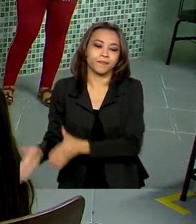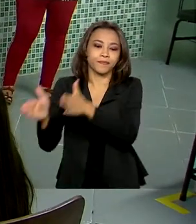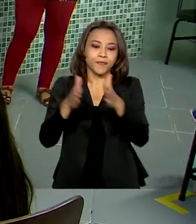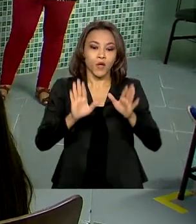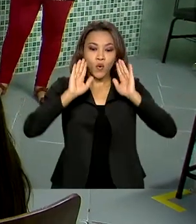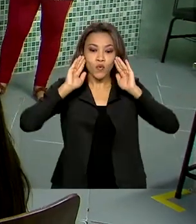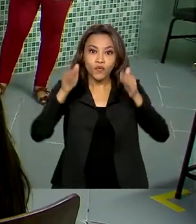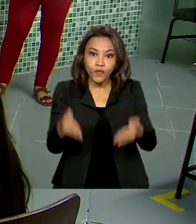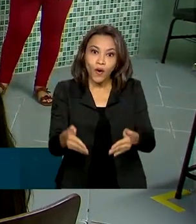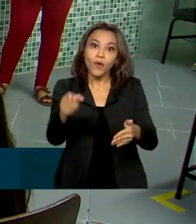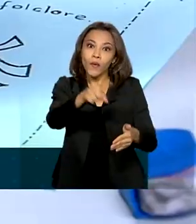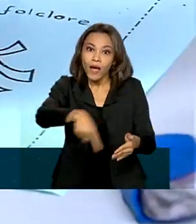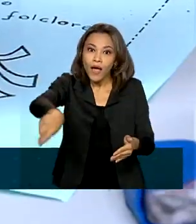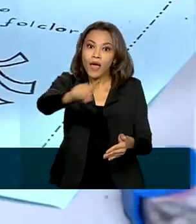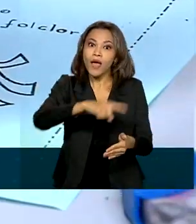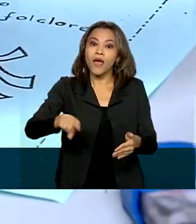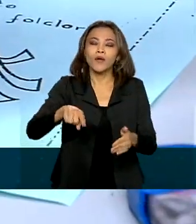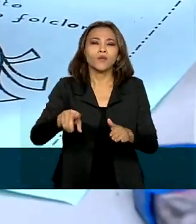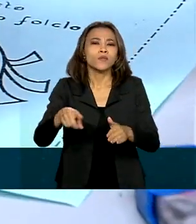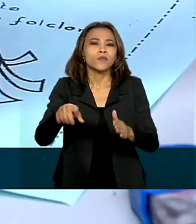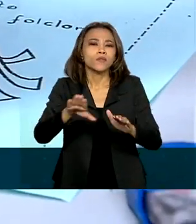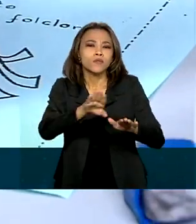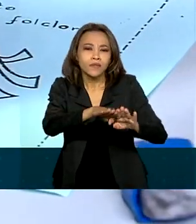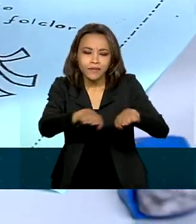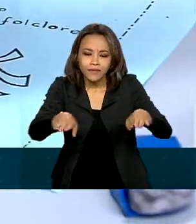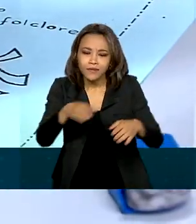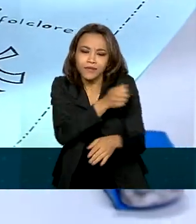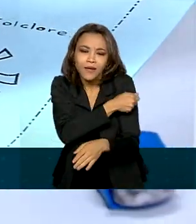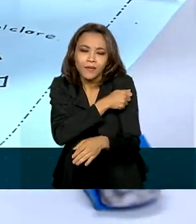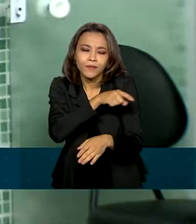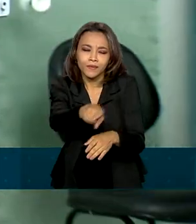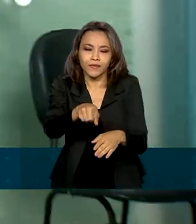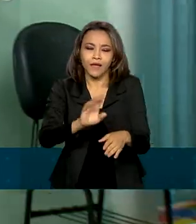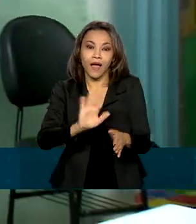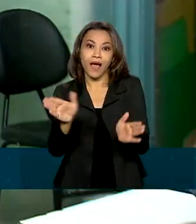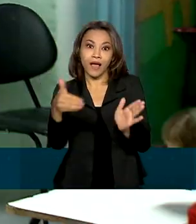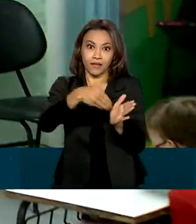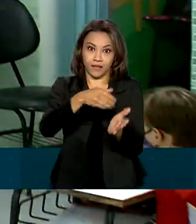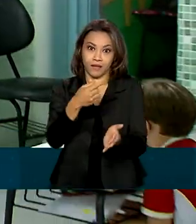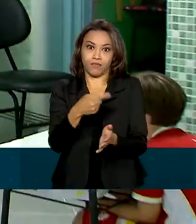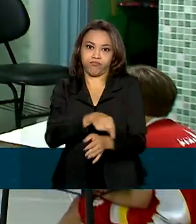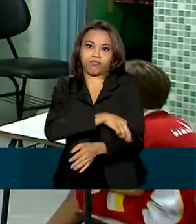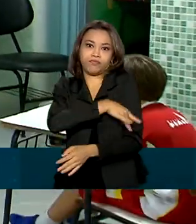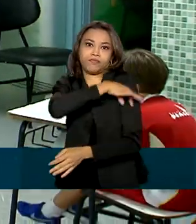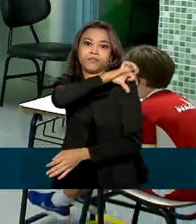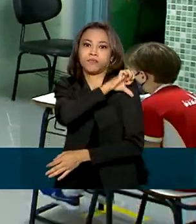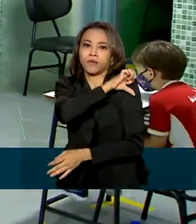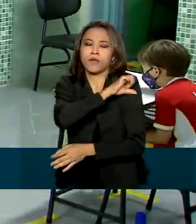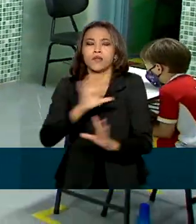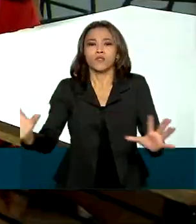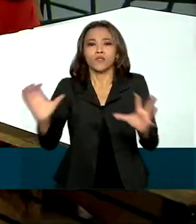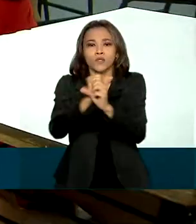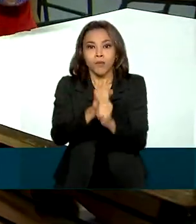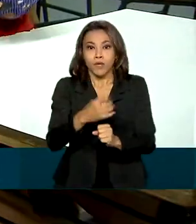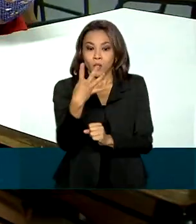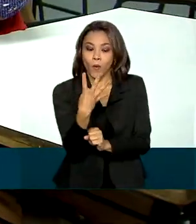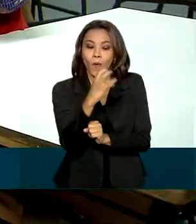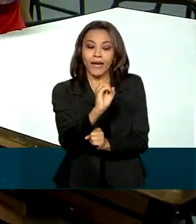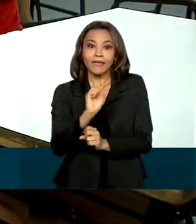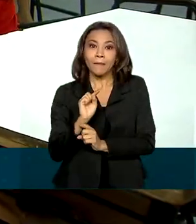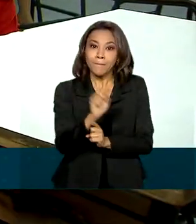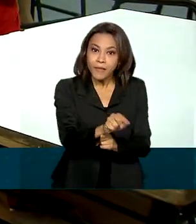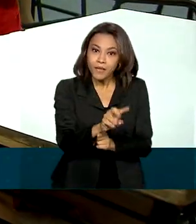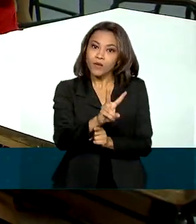no ensino dos alunos da pré-escola até o segundo ano do ensino fundamental. Inicialmente vão ser 40 mil vagas para